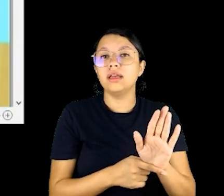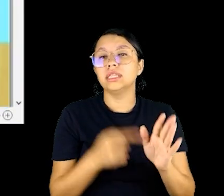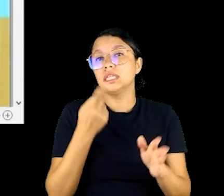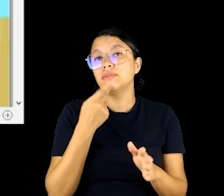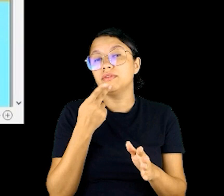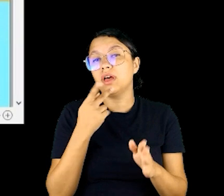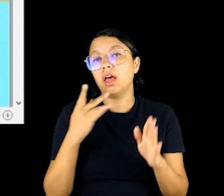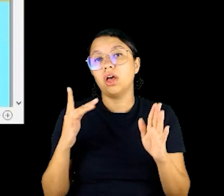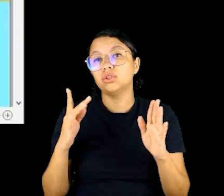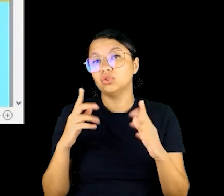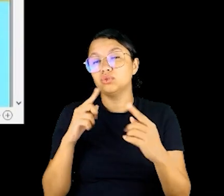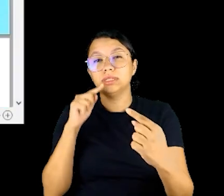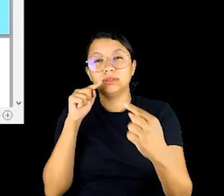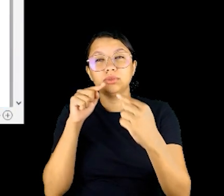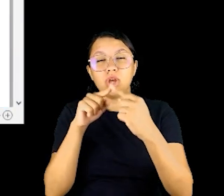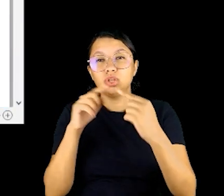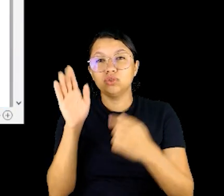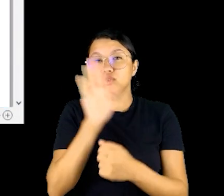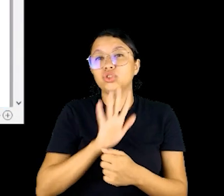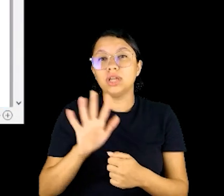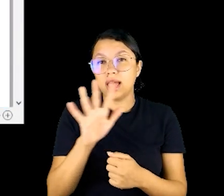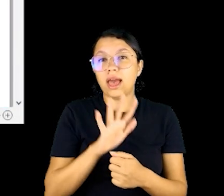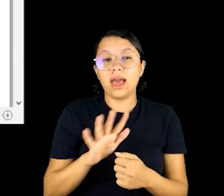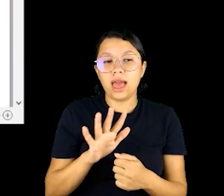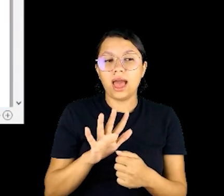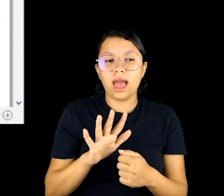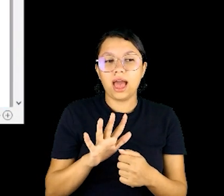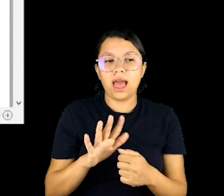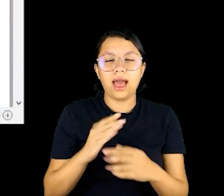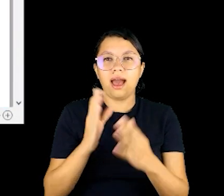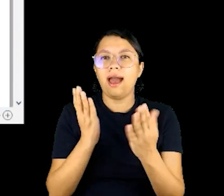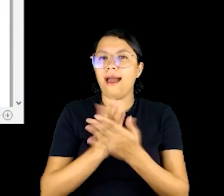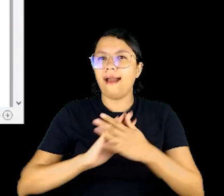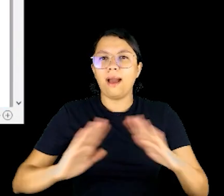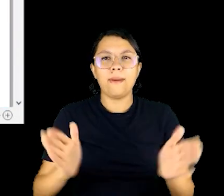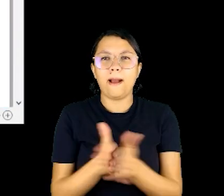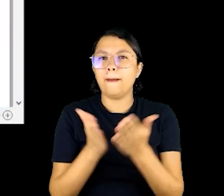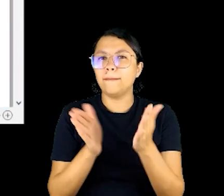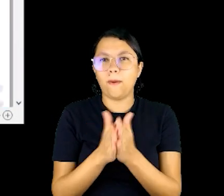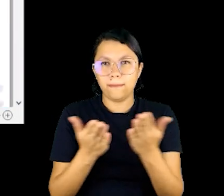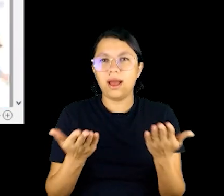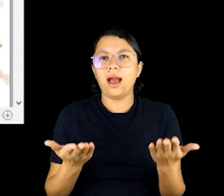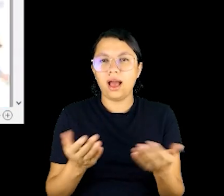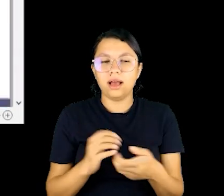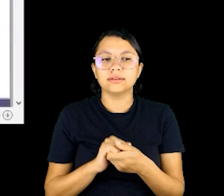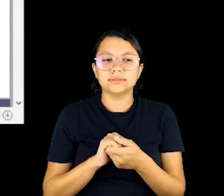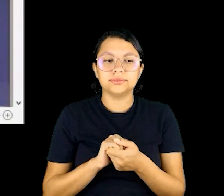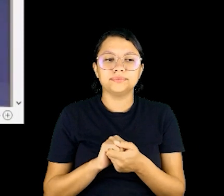solidariedade, então vai falar sobre essas premissas gerais da Constituição mesmo, Erradicar pobreza, marginalização,